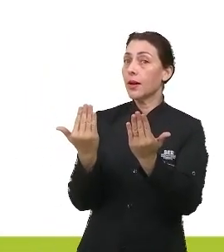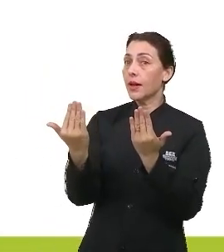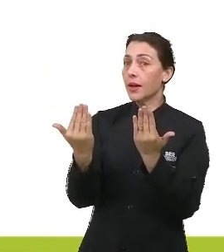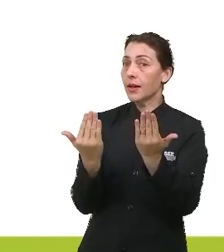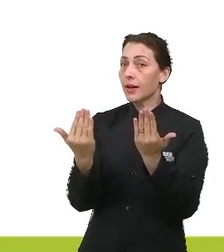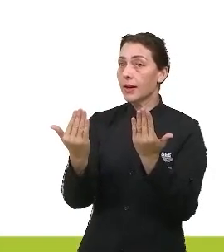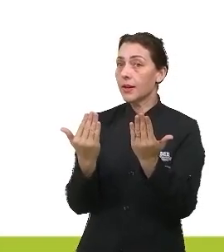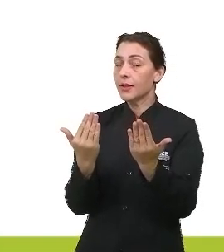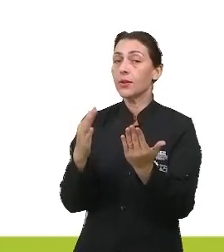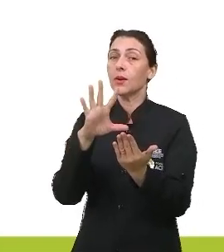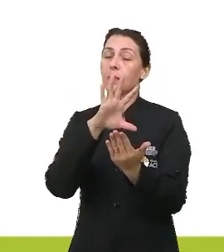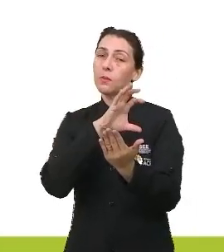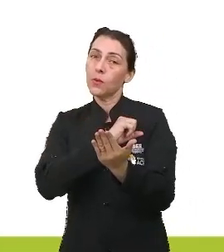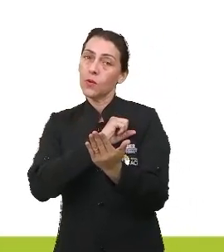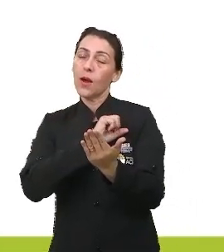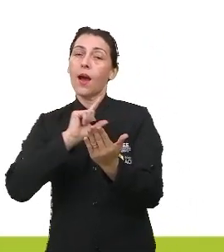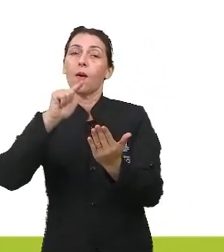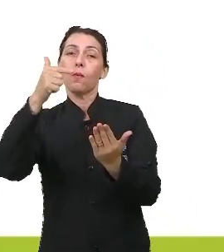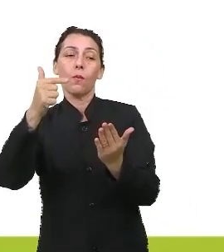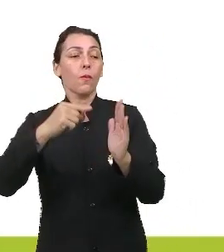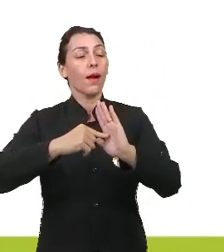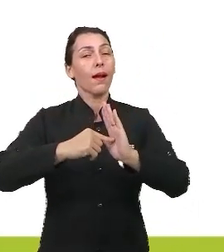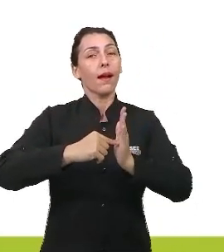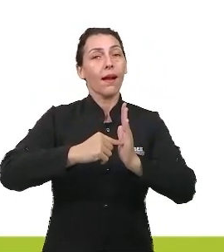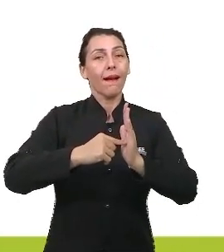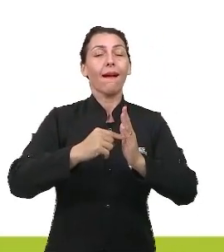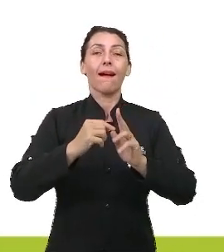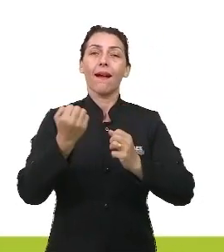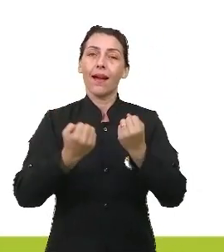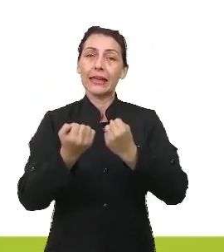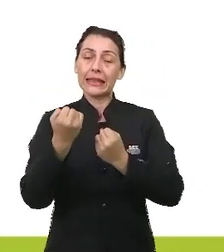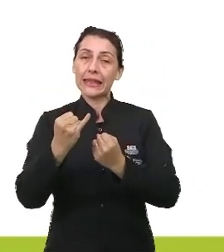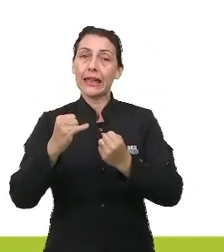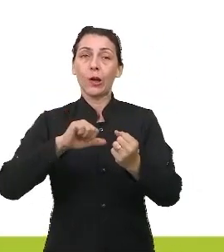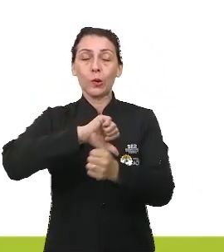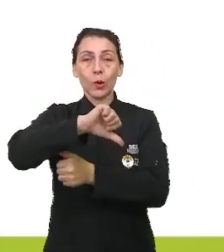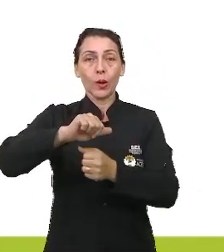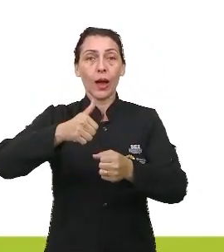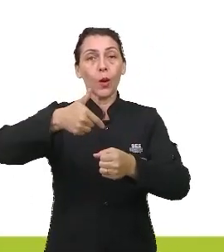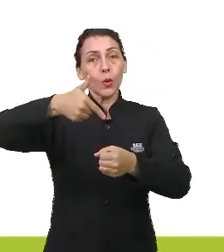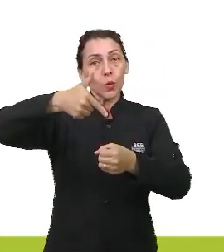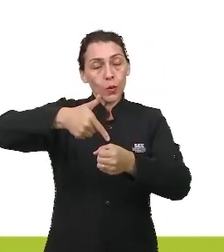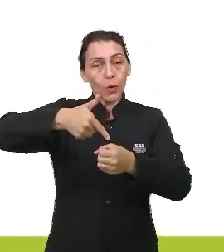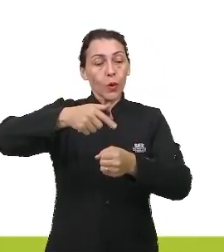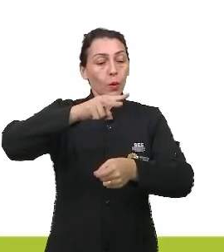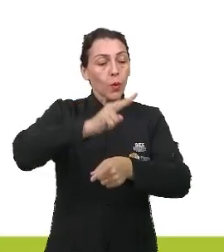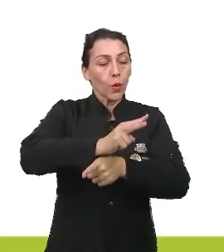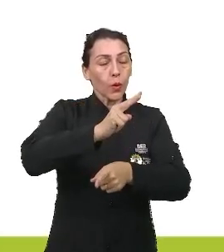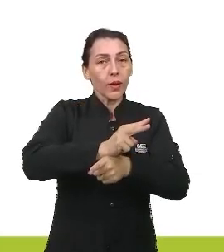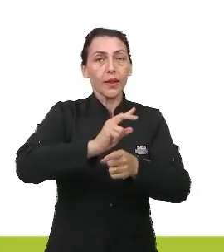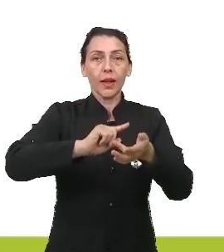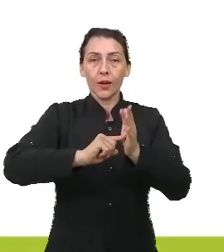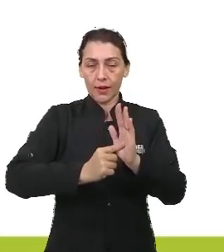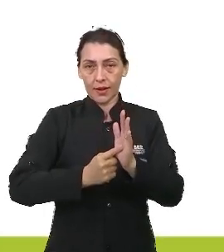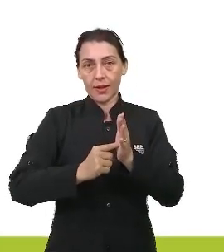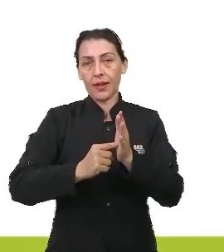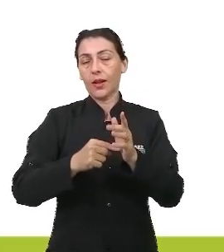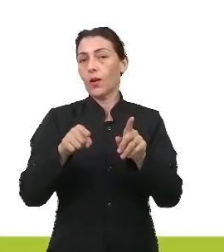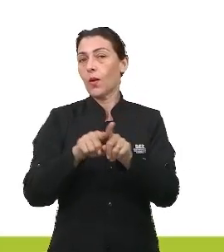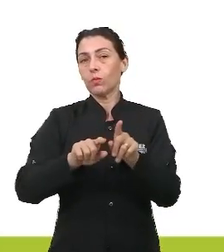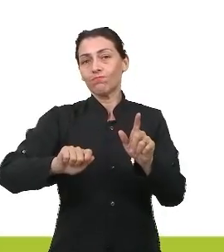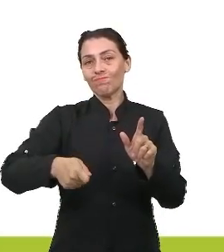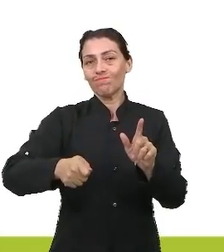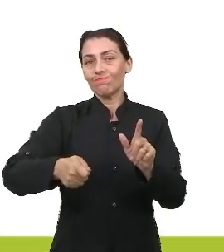aí no caso, o amor a uma outra coisa. Se não trocar o óleo e não cuidar da mecânica, uma hora ele não